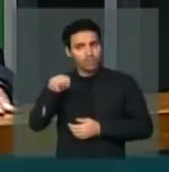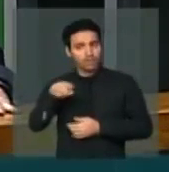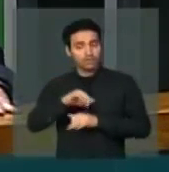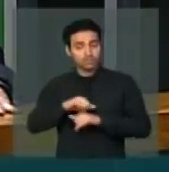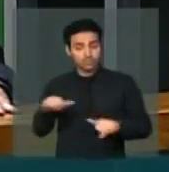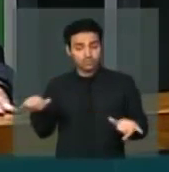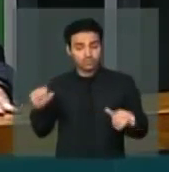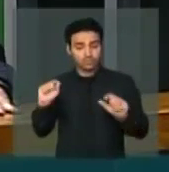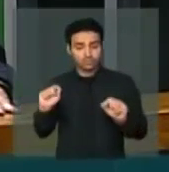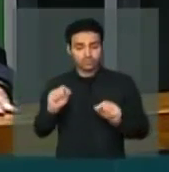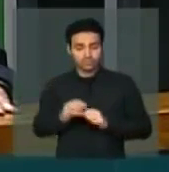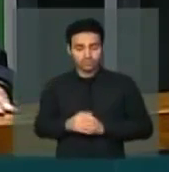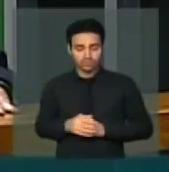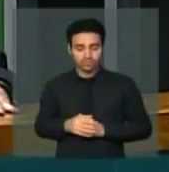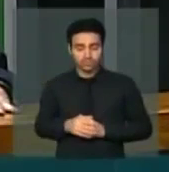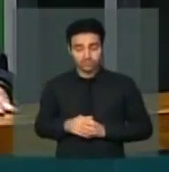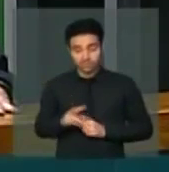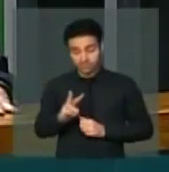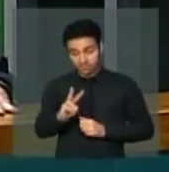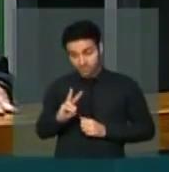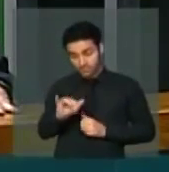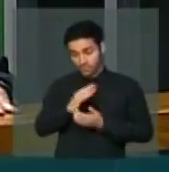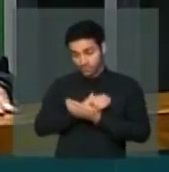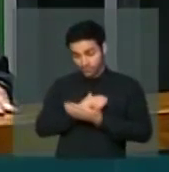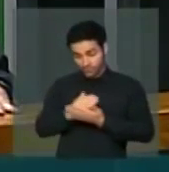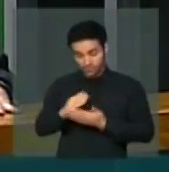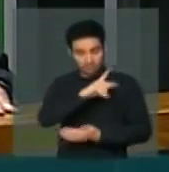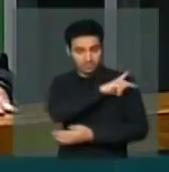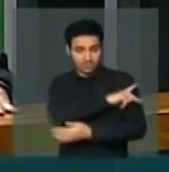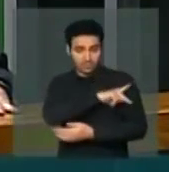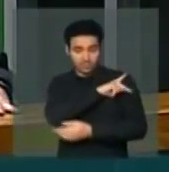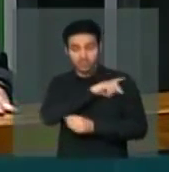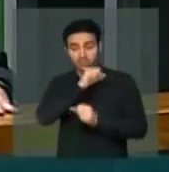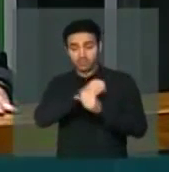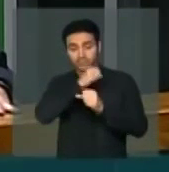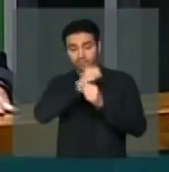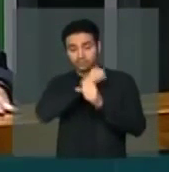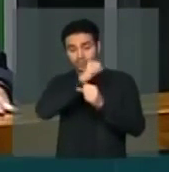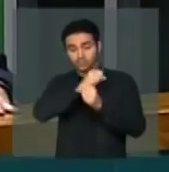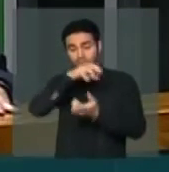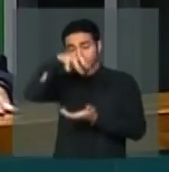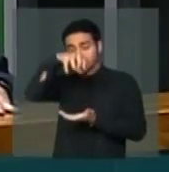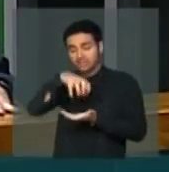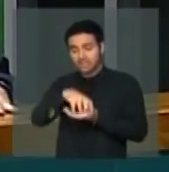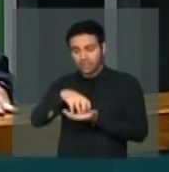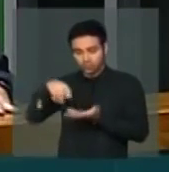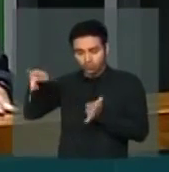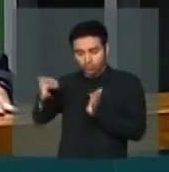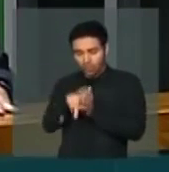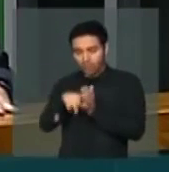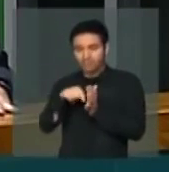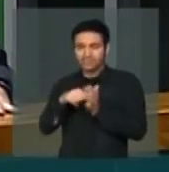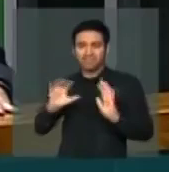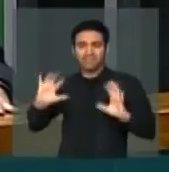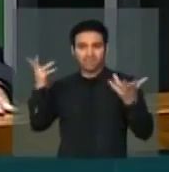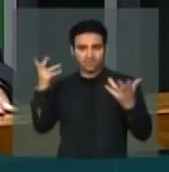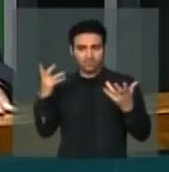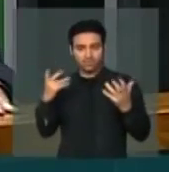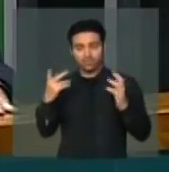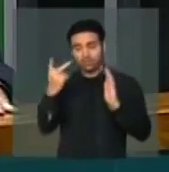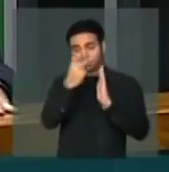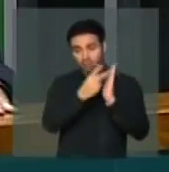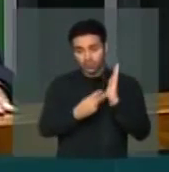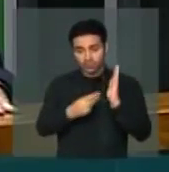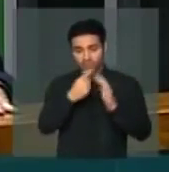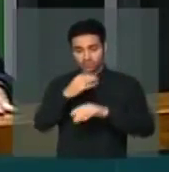anunciou que iria iniciar no Piauí a construção de um centro de convenções com o projeto do